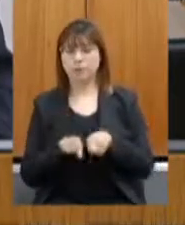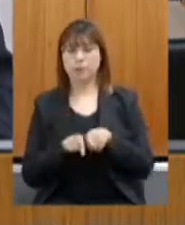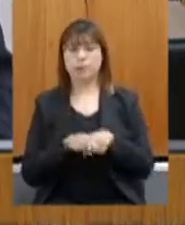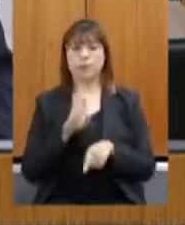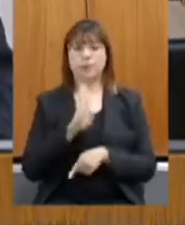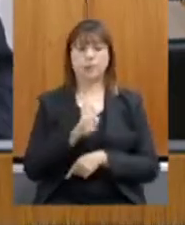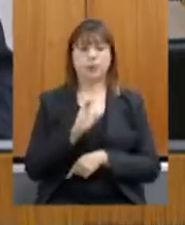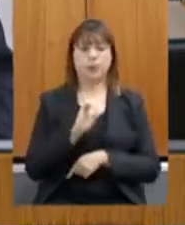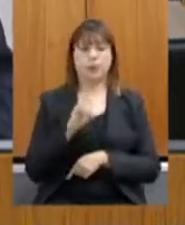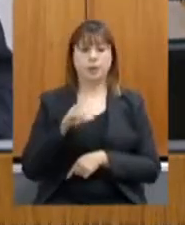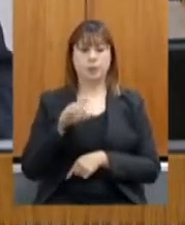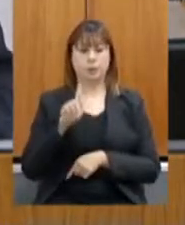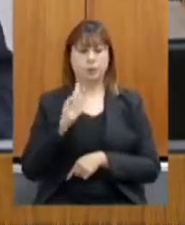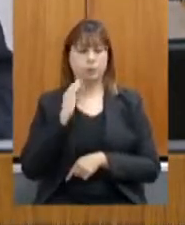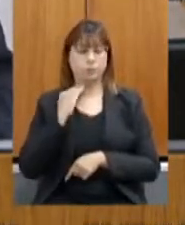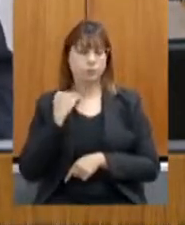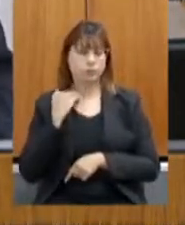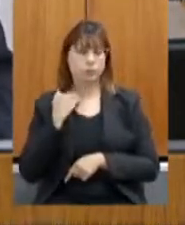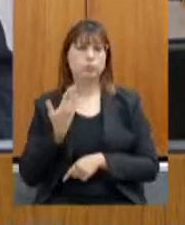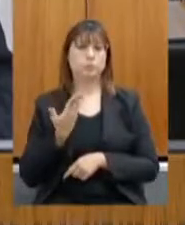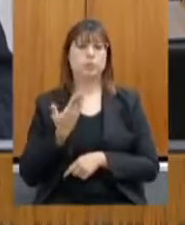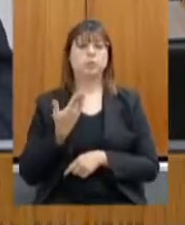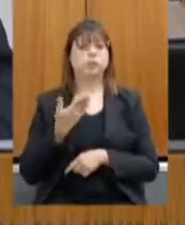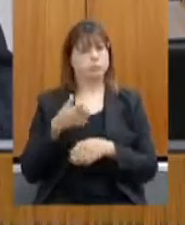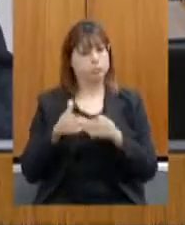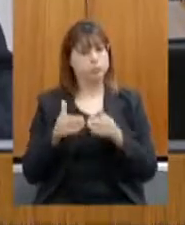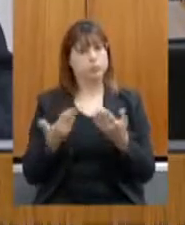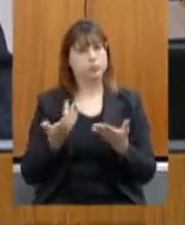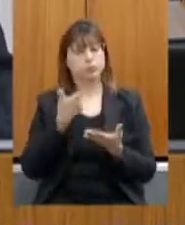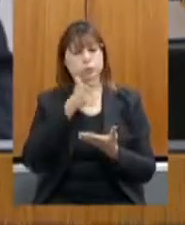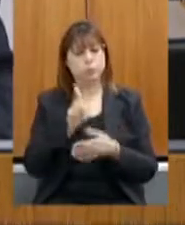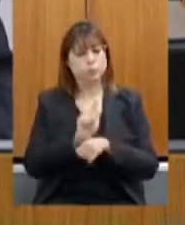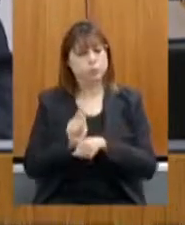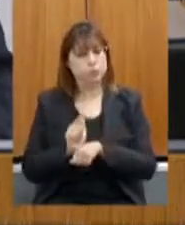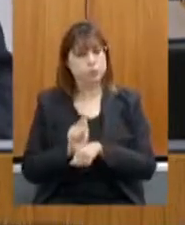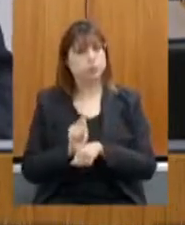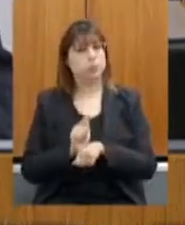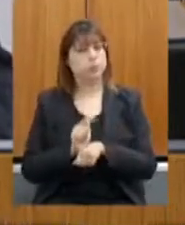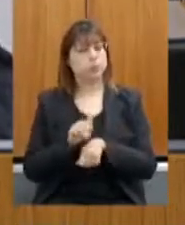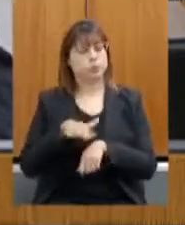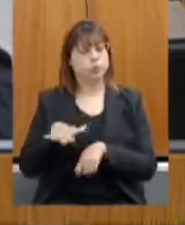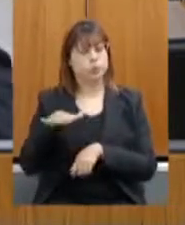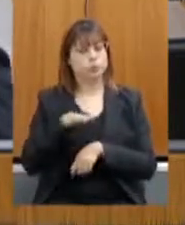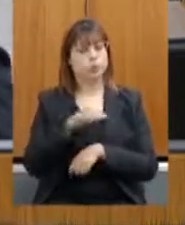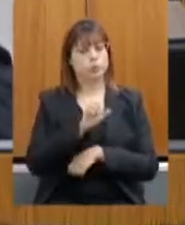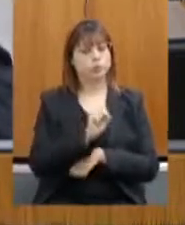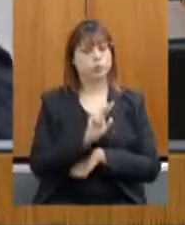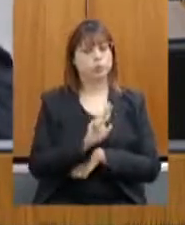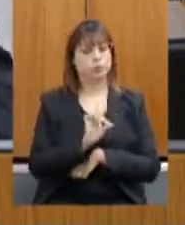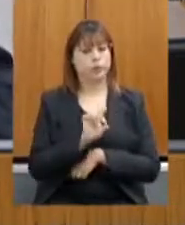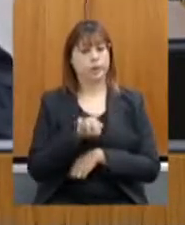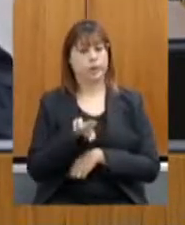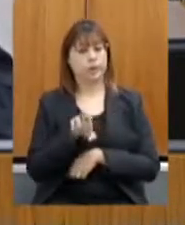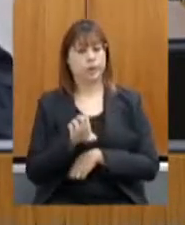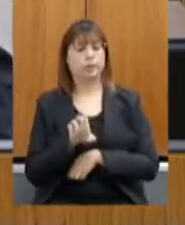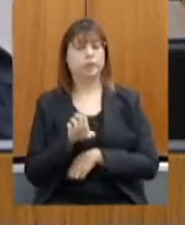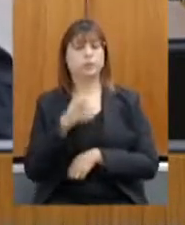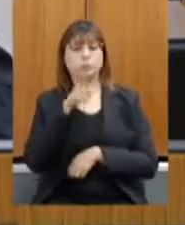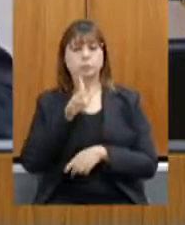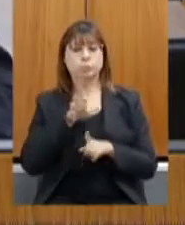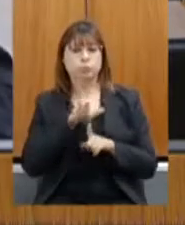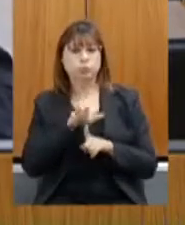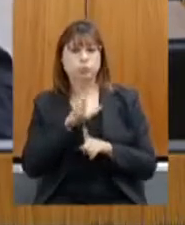BDMG pedido de providências para que sejam promovidas gestões no âmbito da Sudene com o objetivo de atrair e